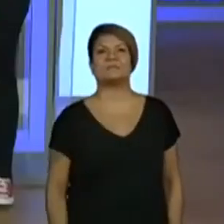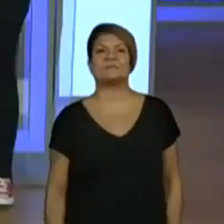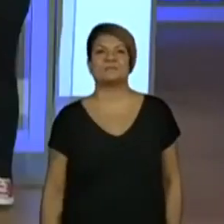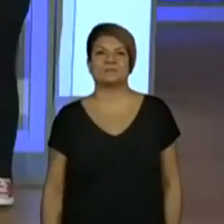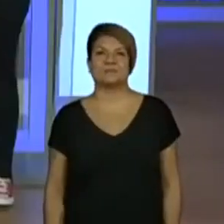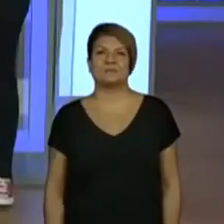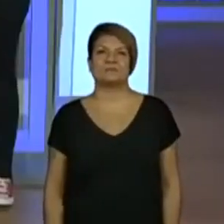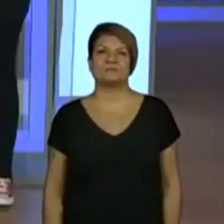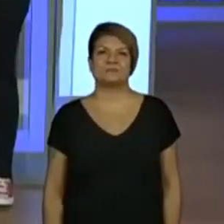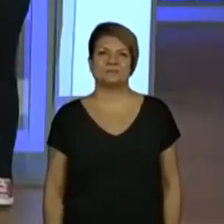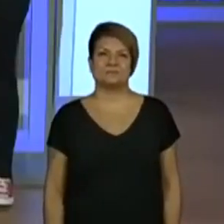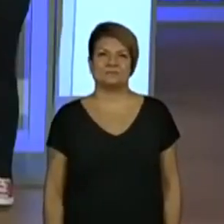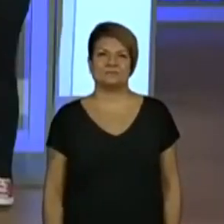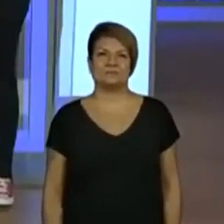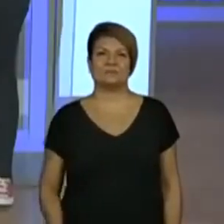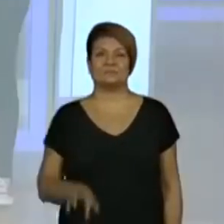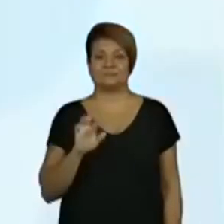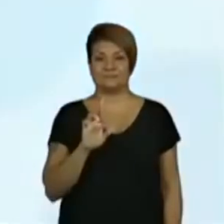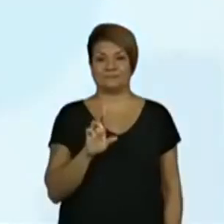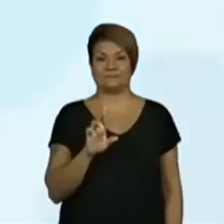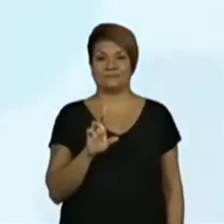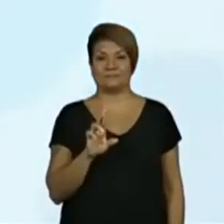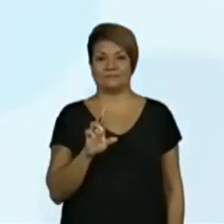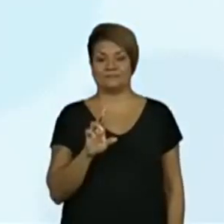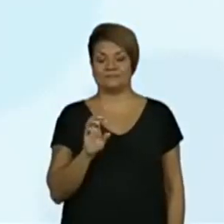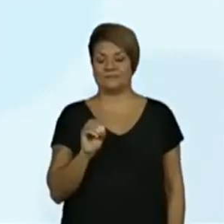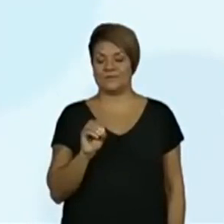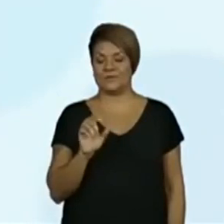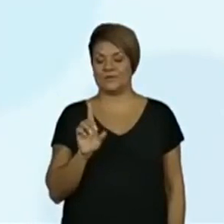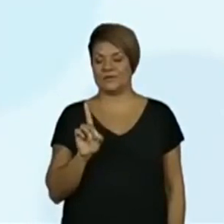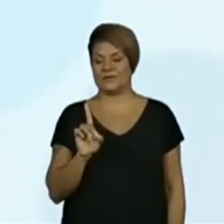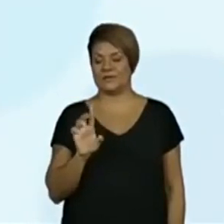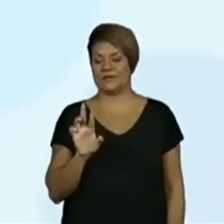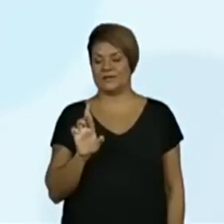de Rodrigo.